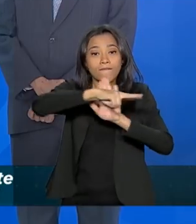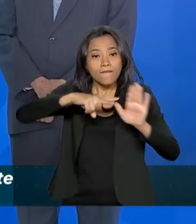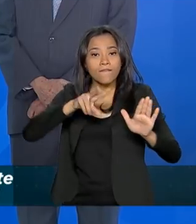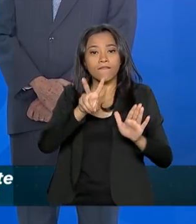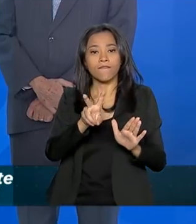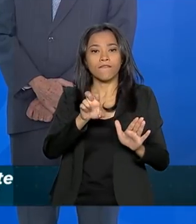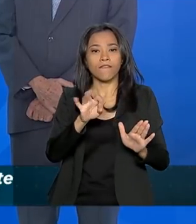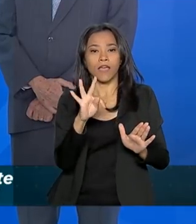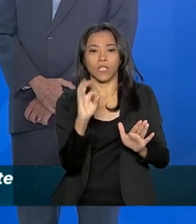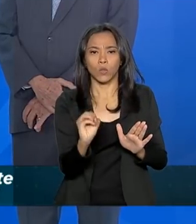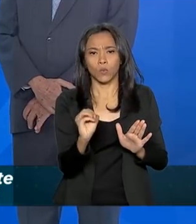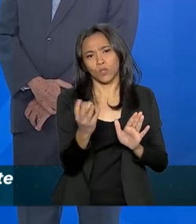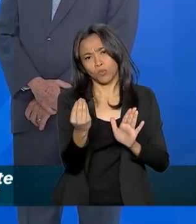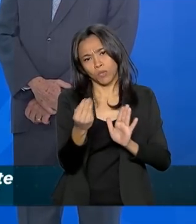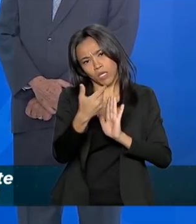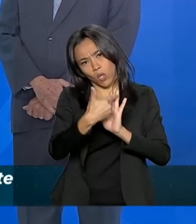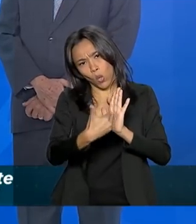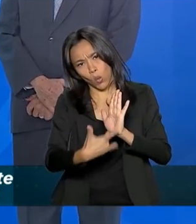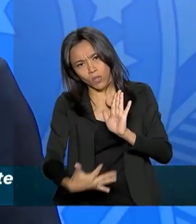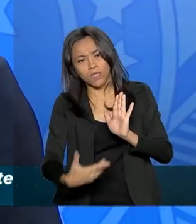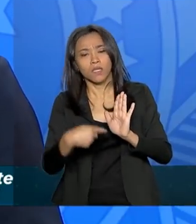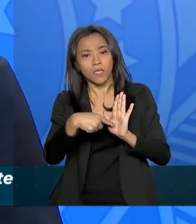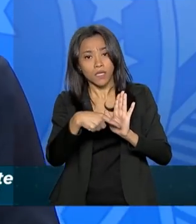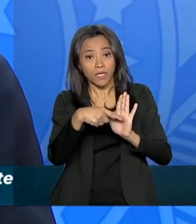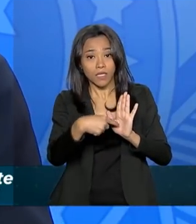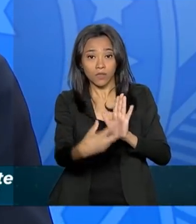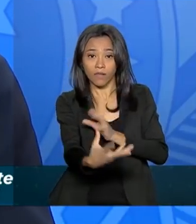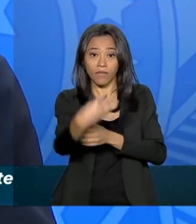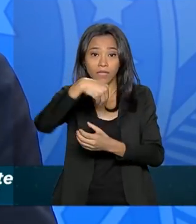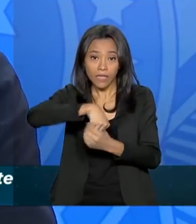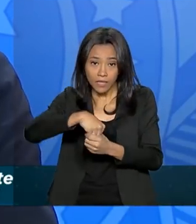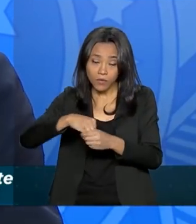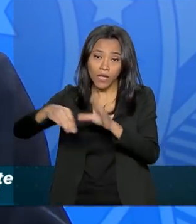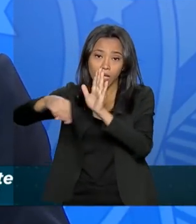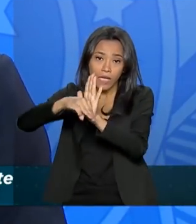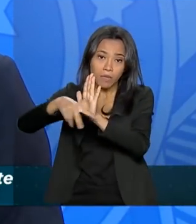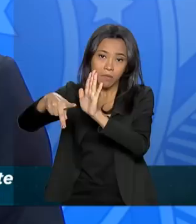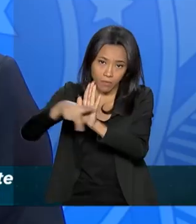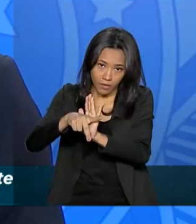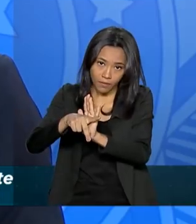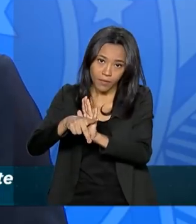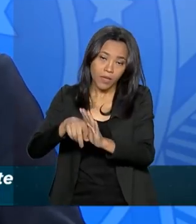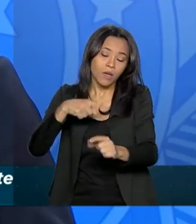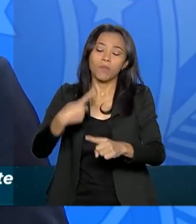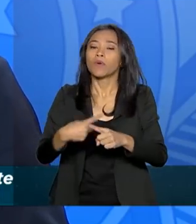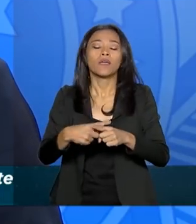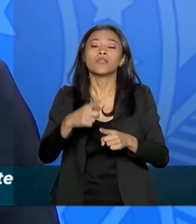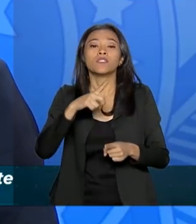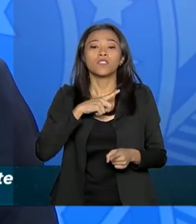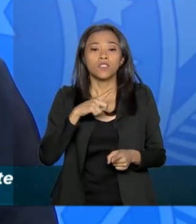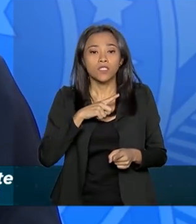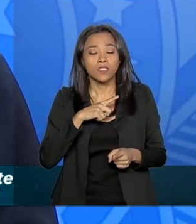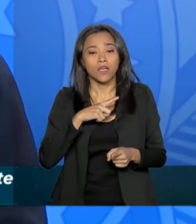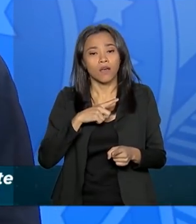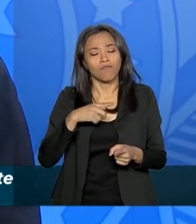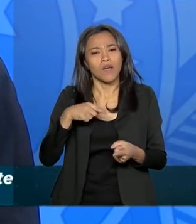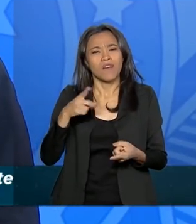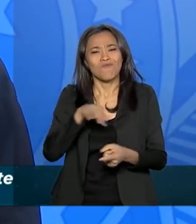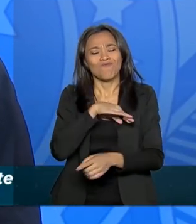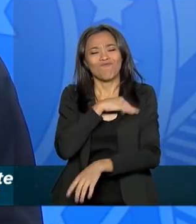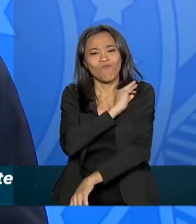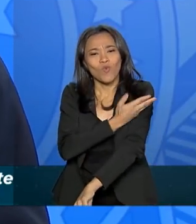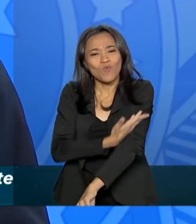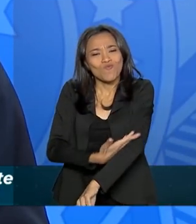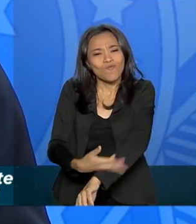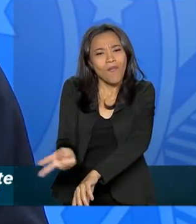incluímos na MP, porque havia o vício de iniciativa dessas questões. E tudo